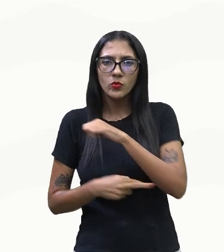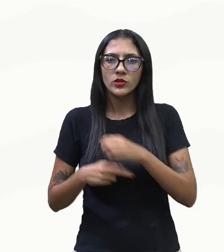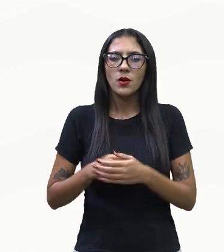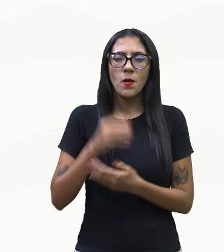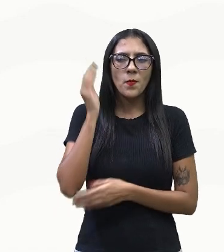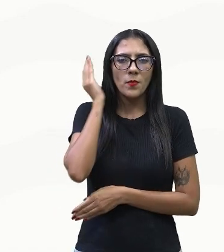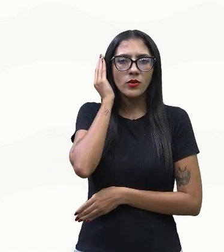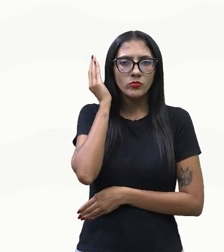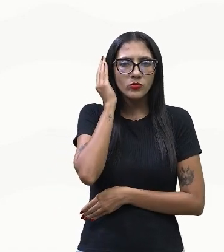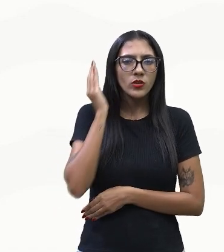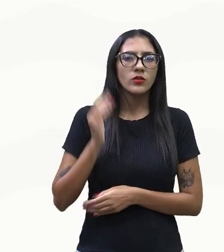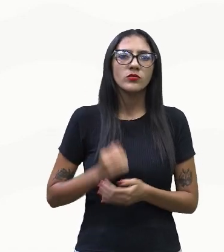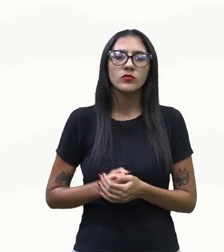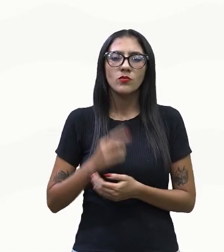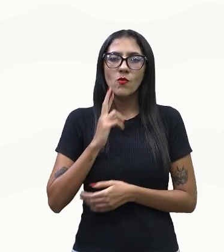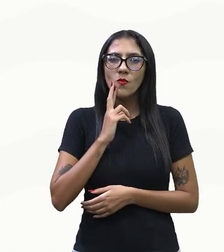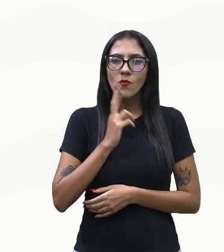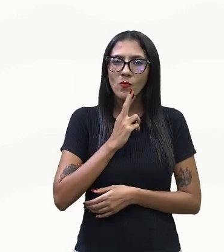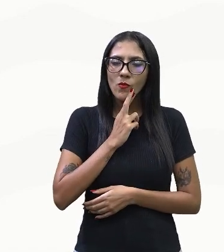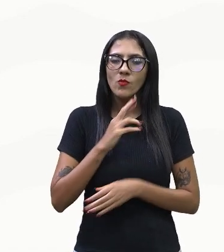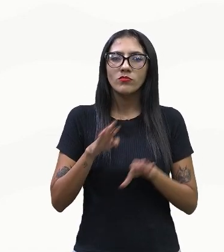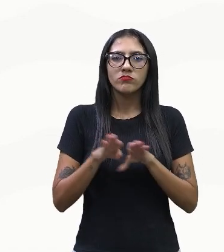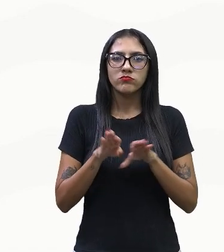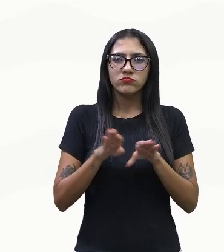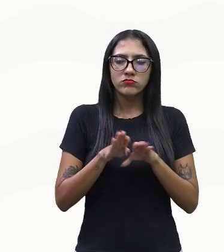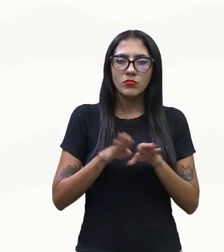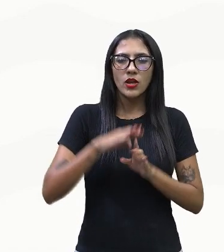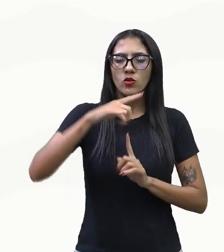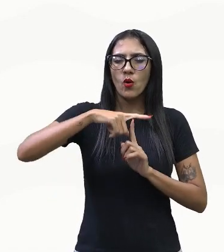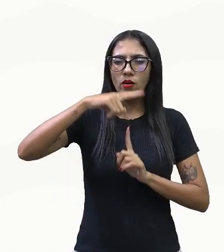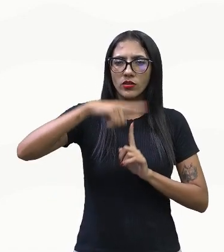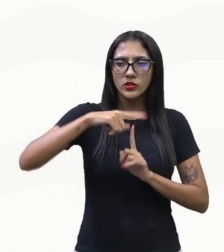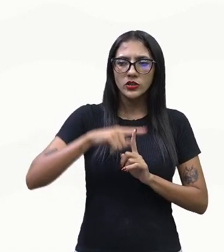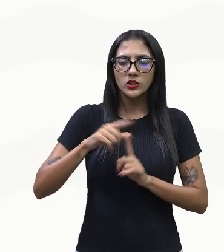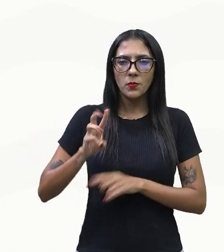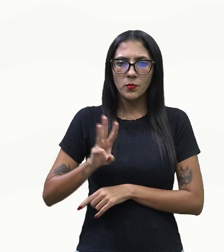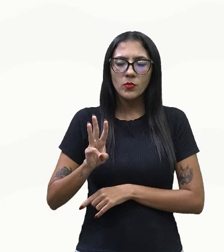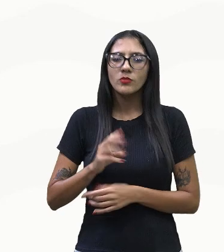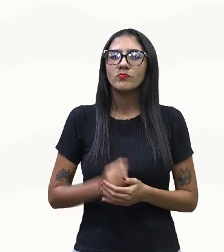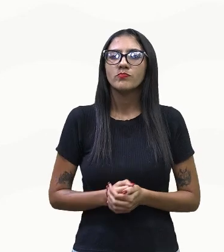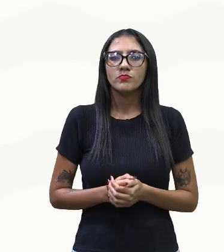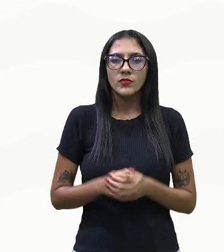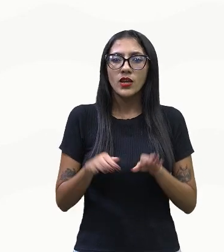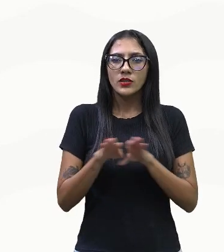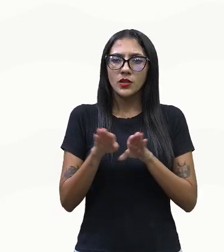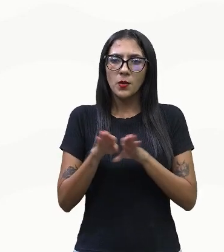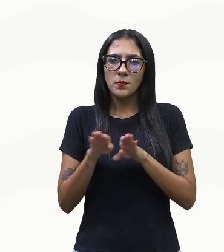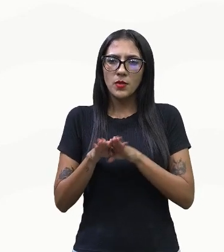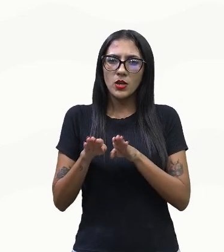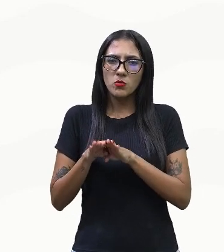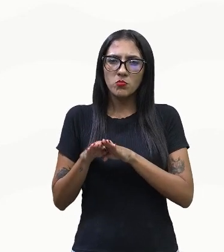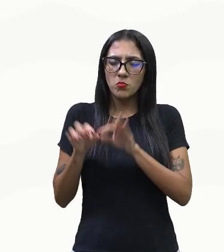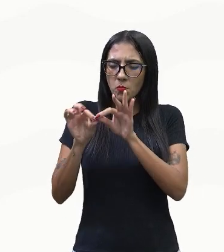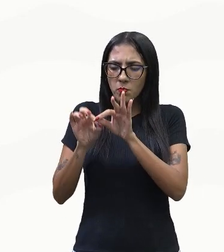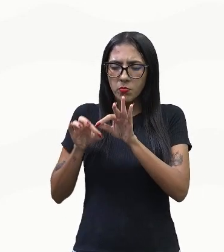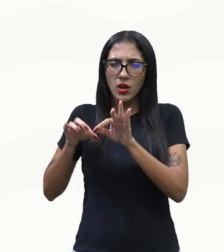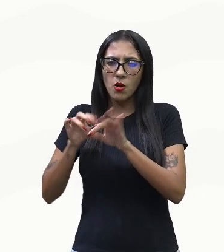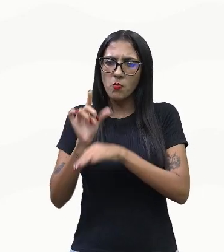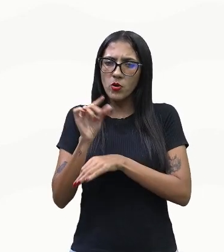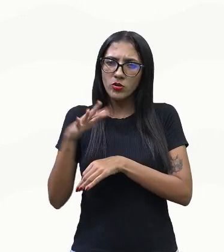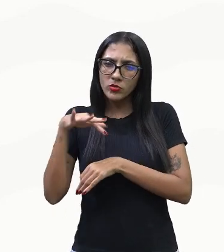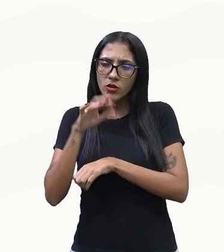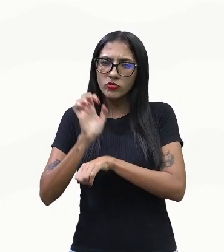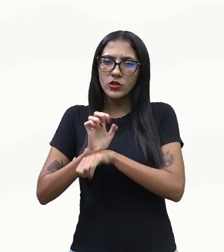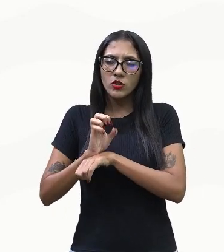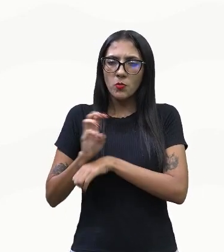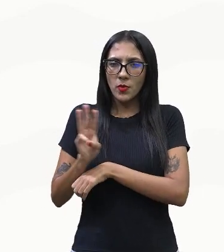Grosso, Rondônia, Pará, Tocantins e aqui uma pequena parte do estado de Maranhão, tudo isso forma o que a gente chama